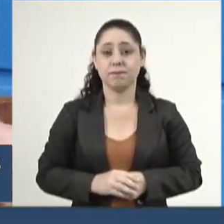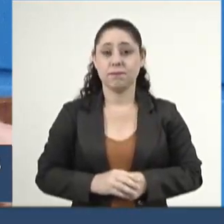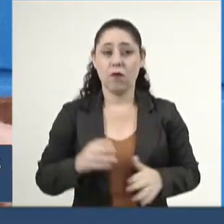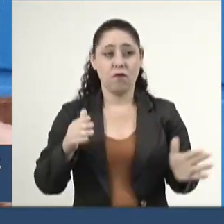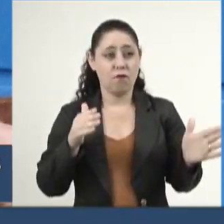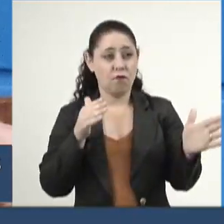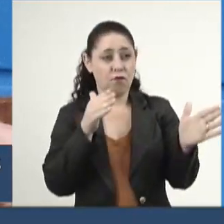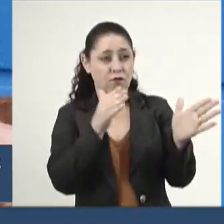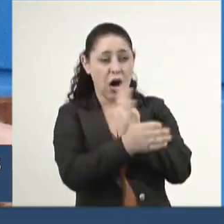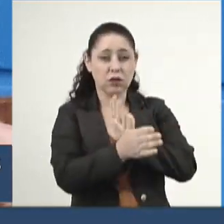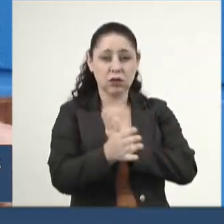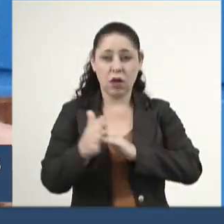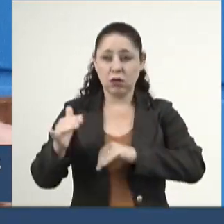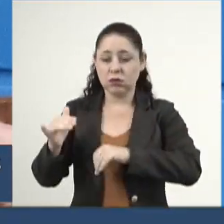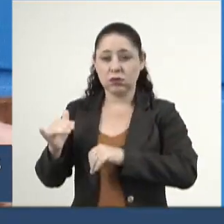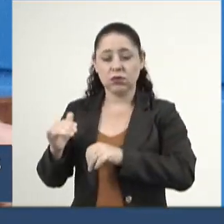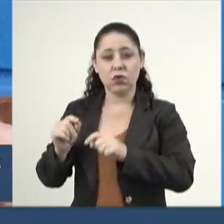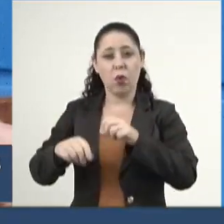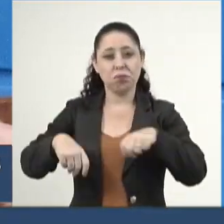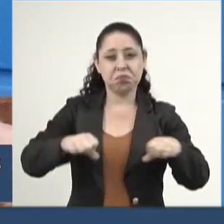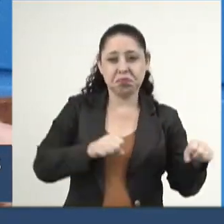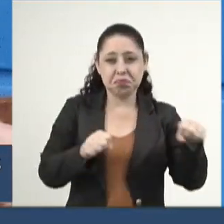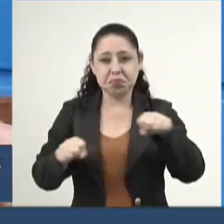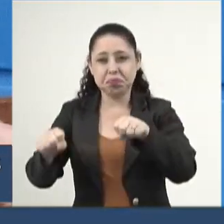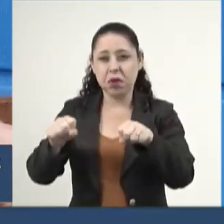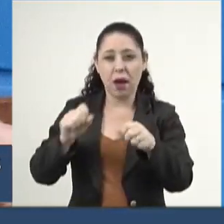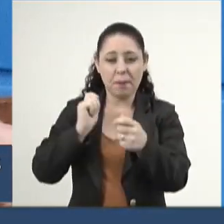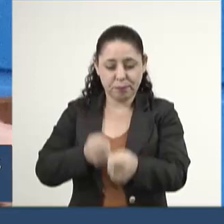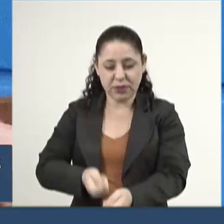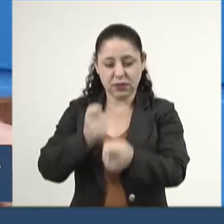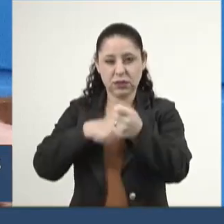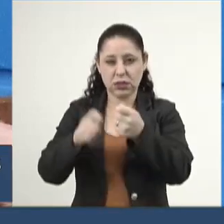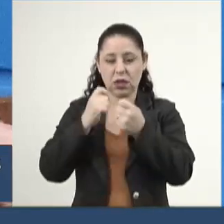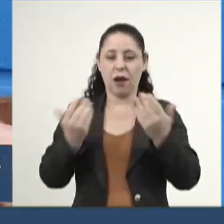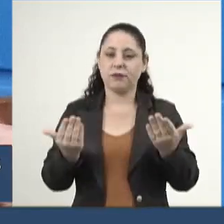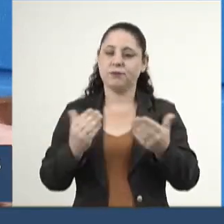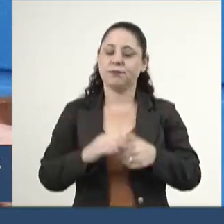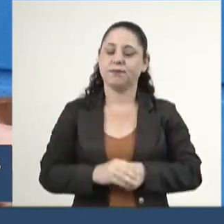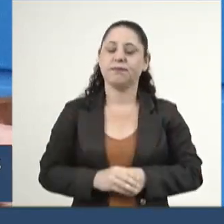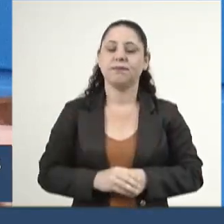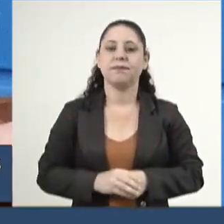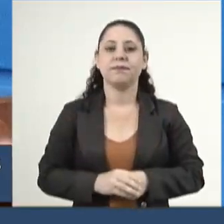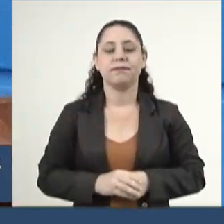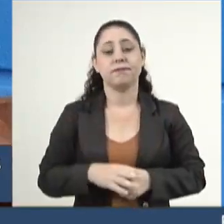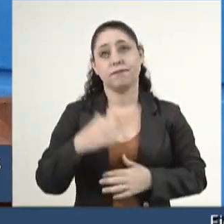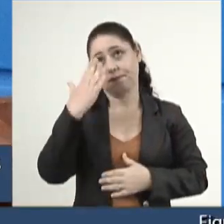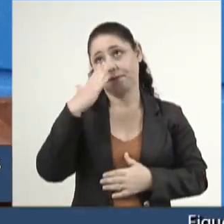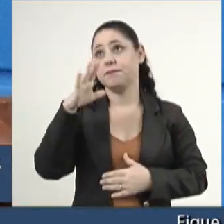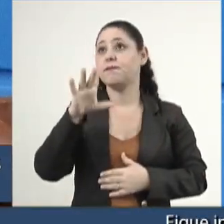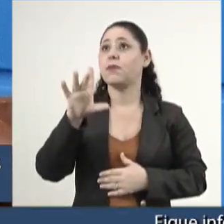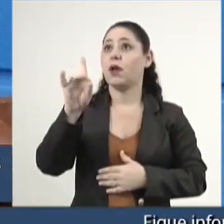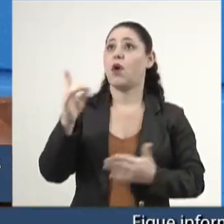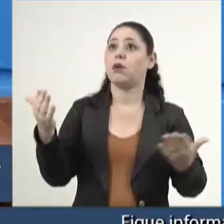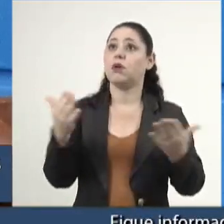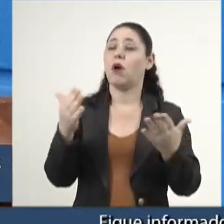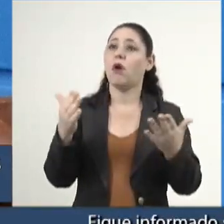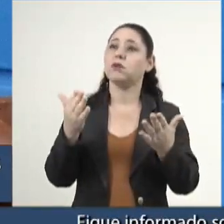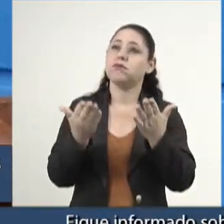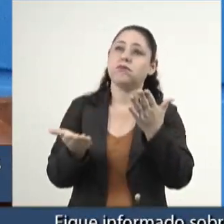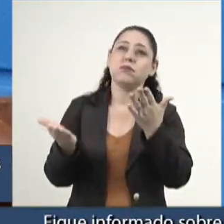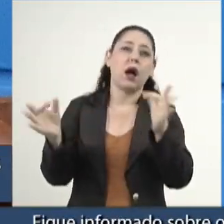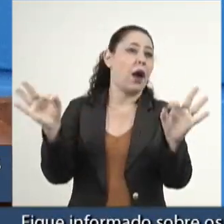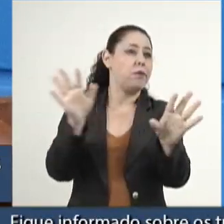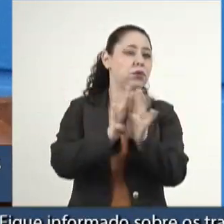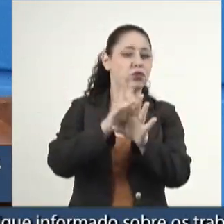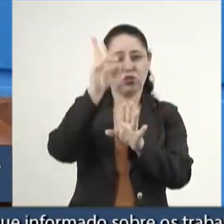Fugiu de jet ski de novo, aí falando que ia pescar. Para concluir, deputado. Então, graças a Deus, nós viramos essa página na